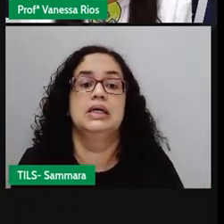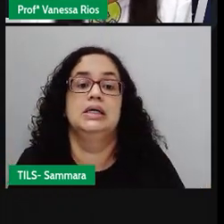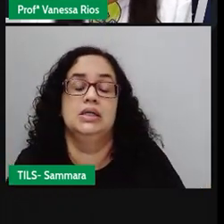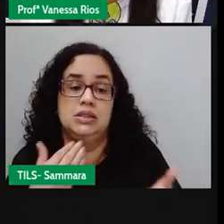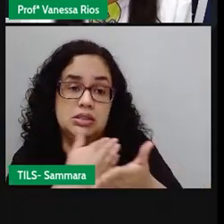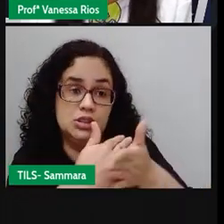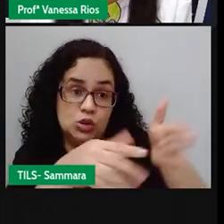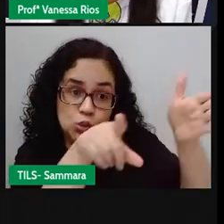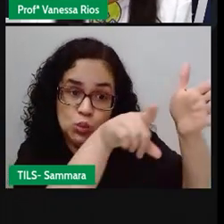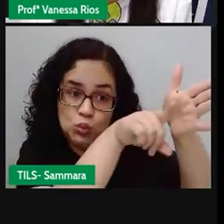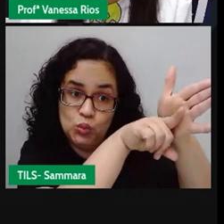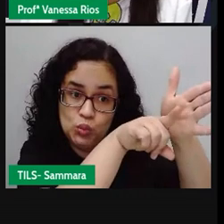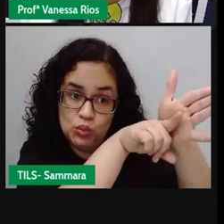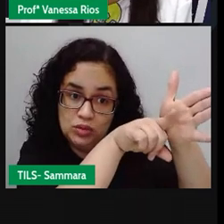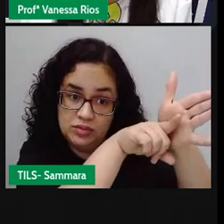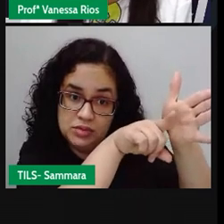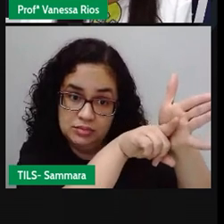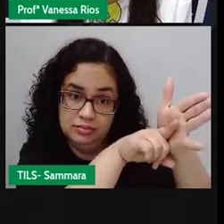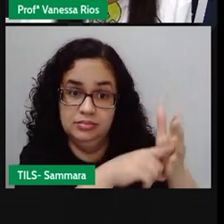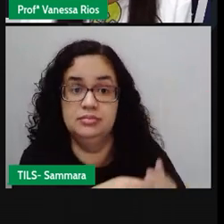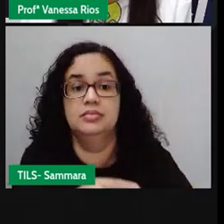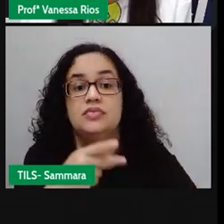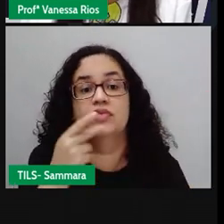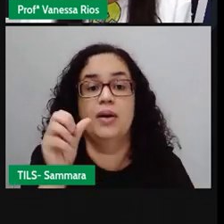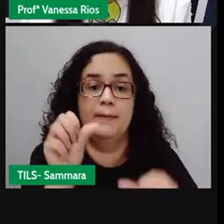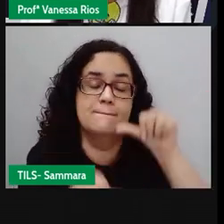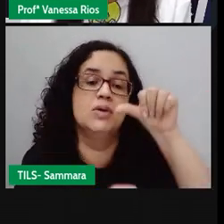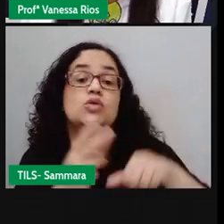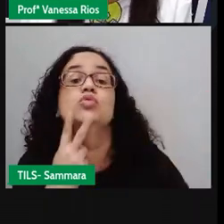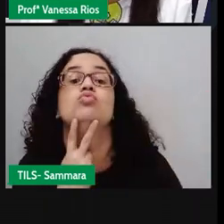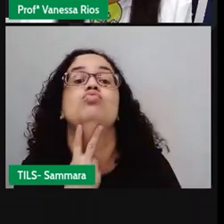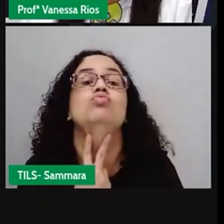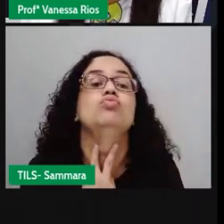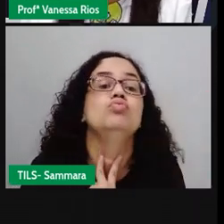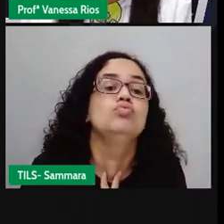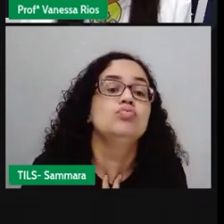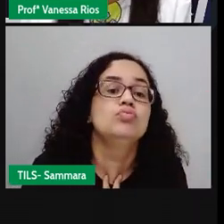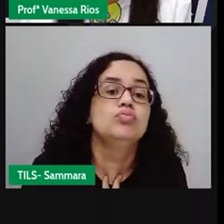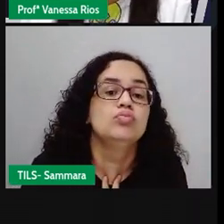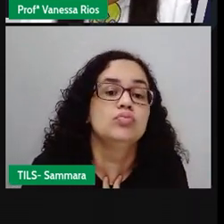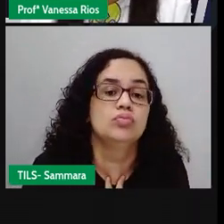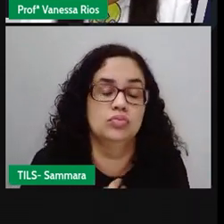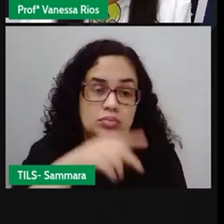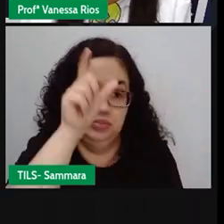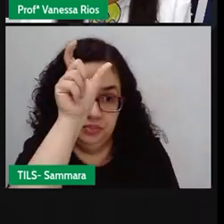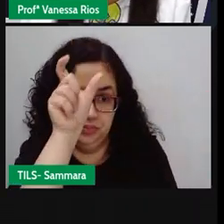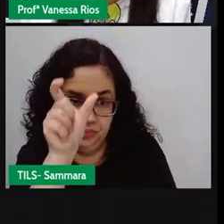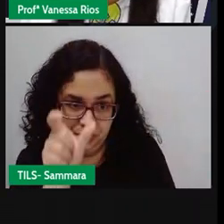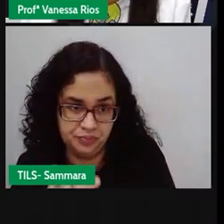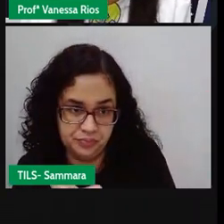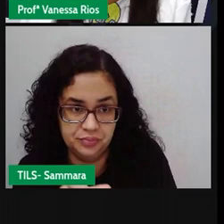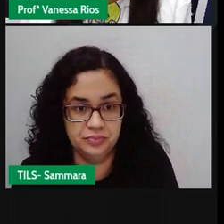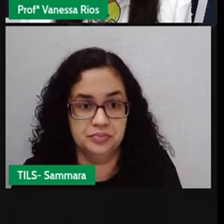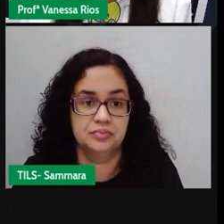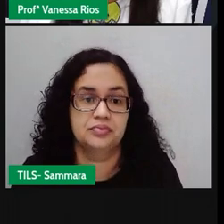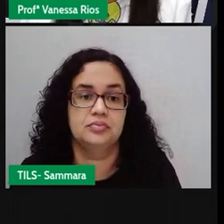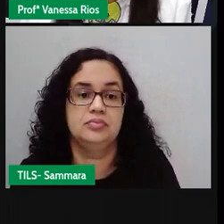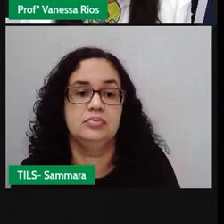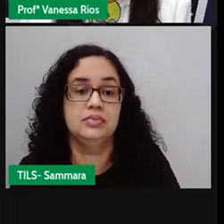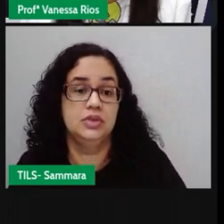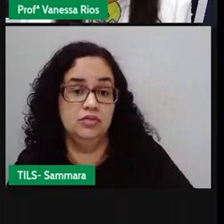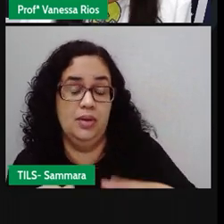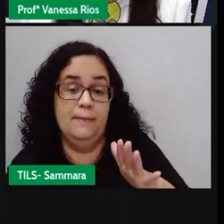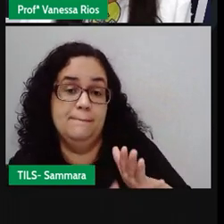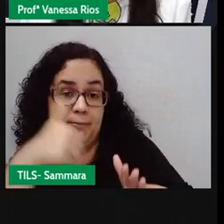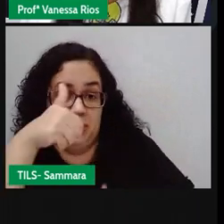iniciado por um travessão que indica a mudança de voz do narrador para a voz da personagem. É